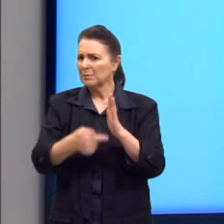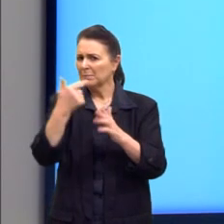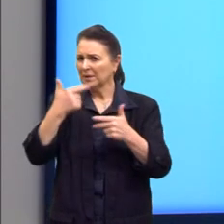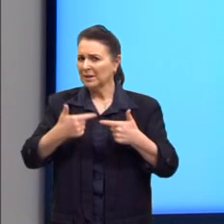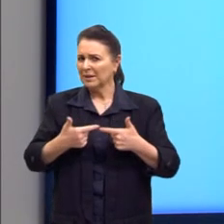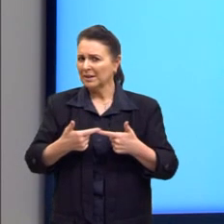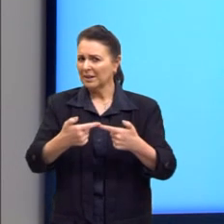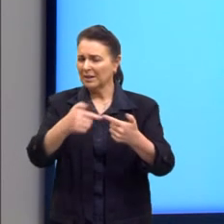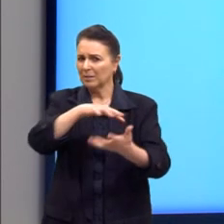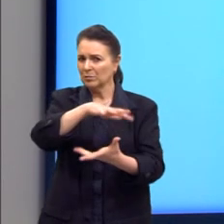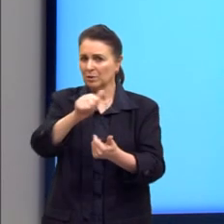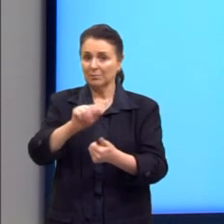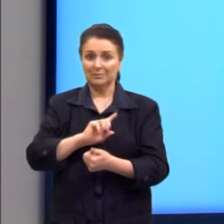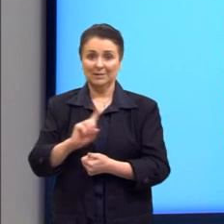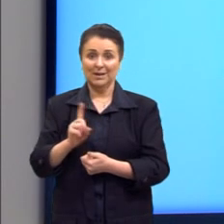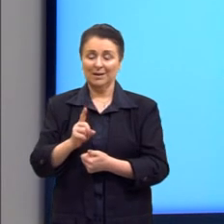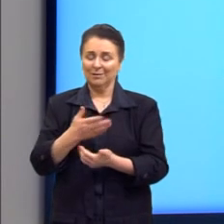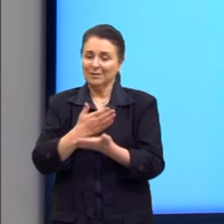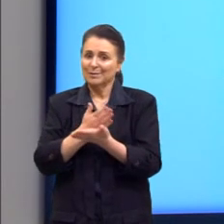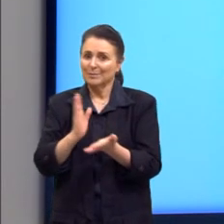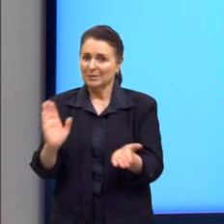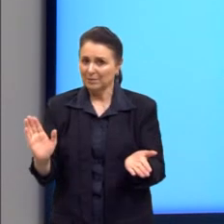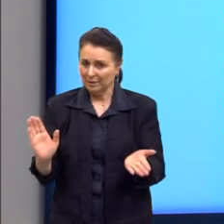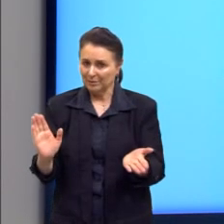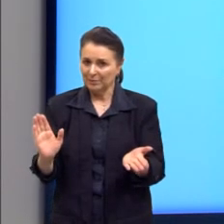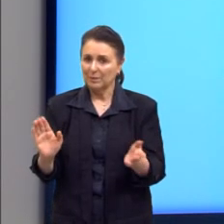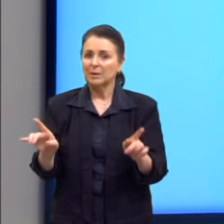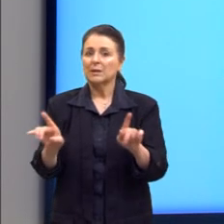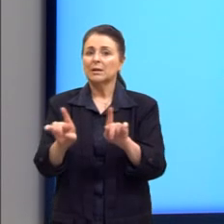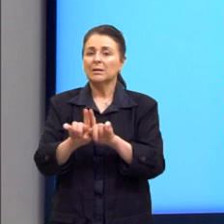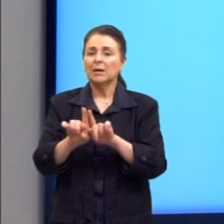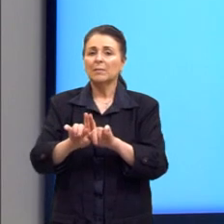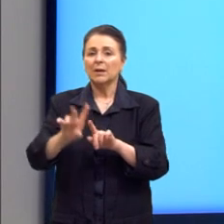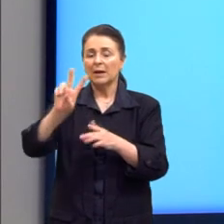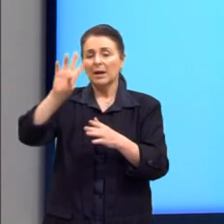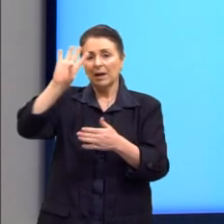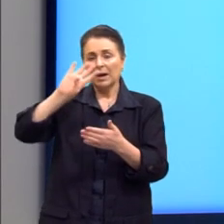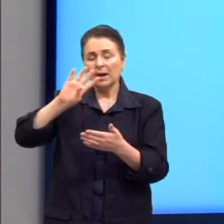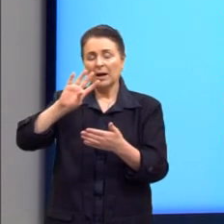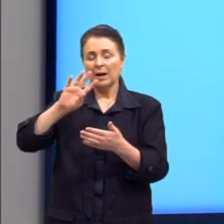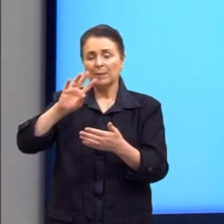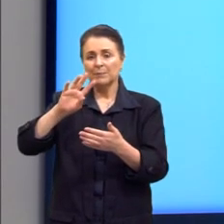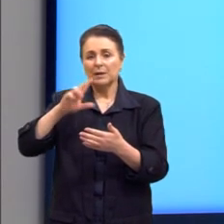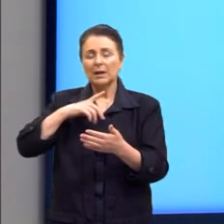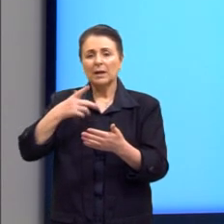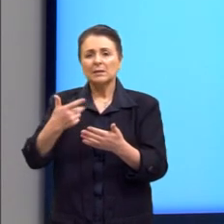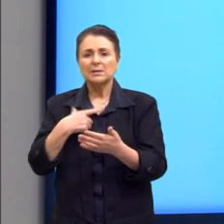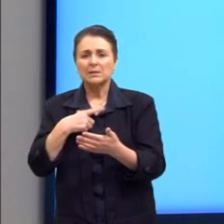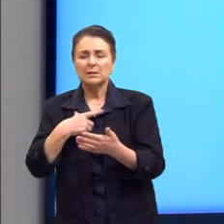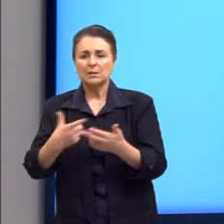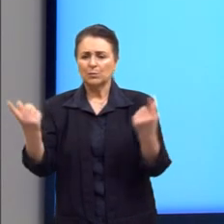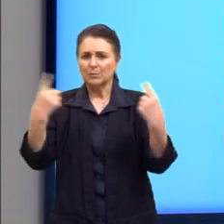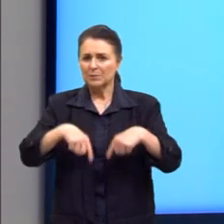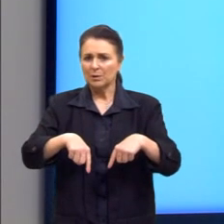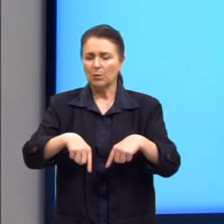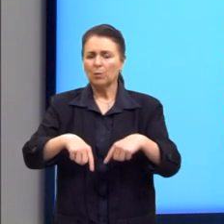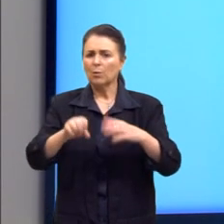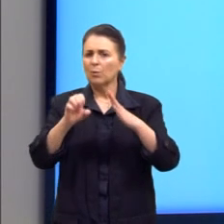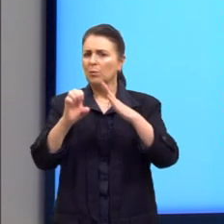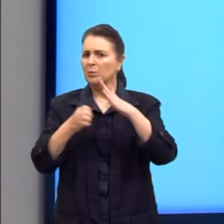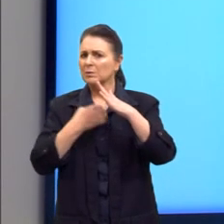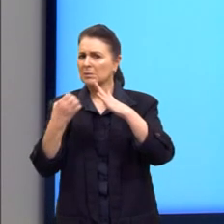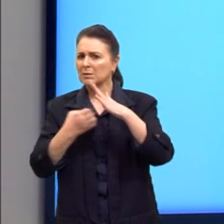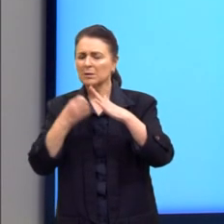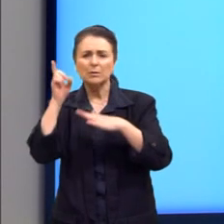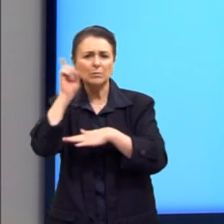perderam. E, consequentemente, sua capacidade de competição econômica com os empresários norte-americanos. Então, não é essa,